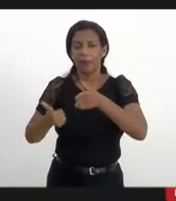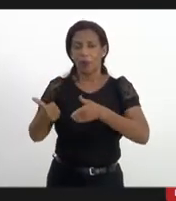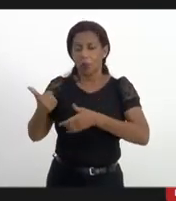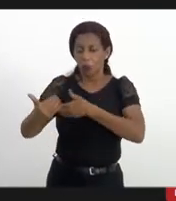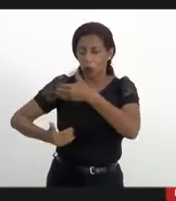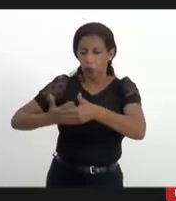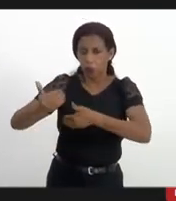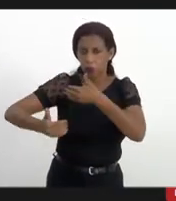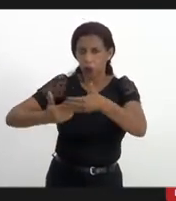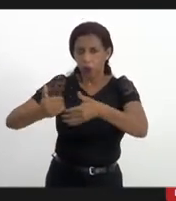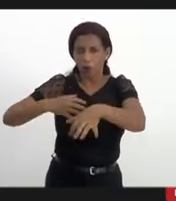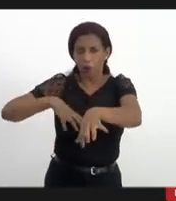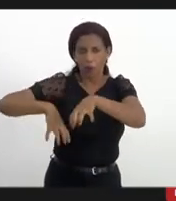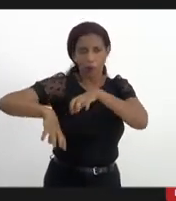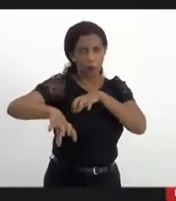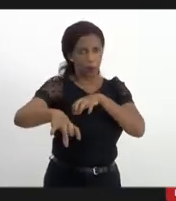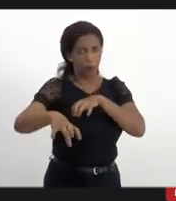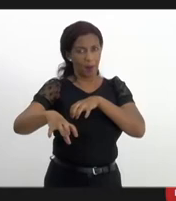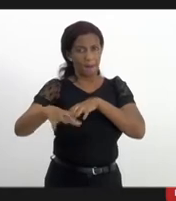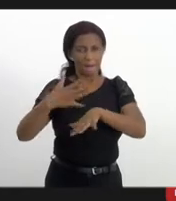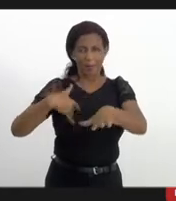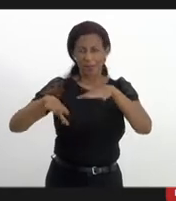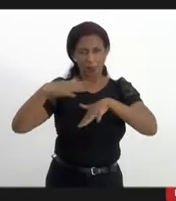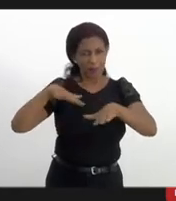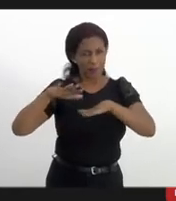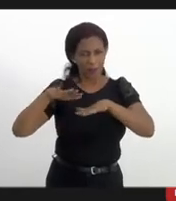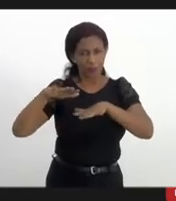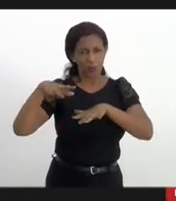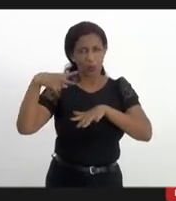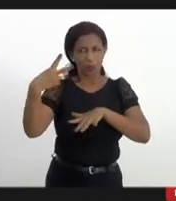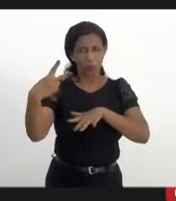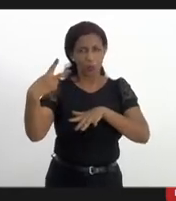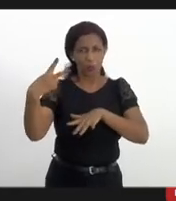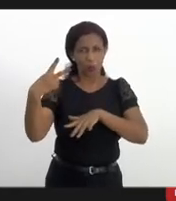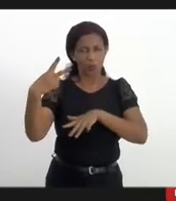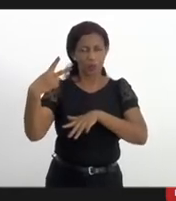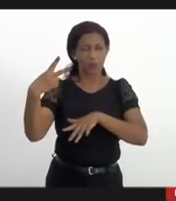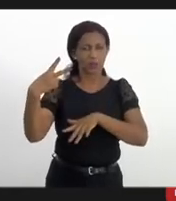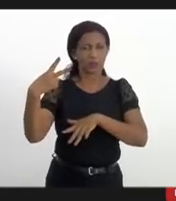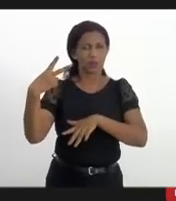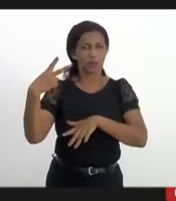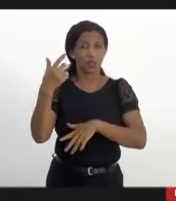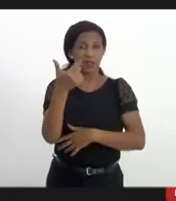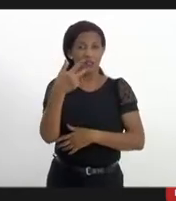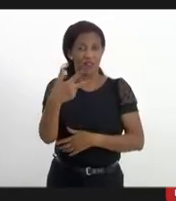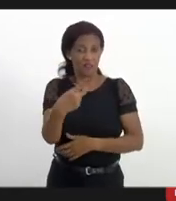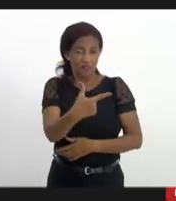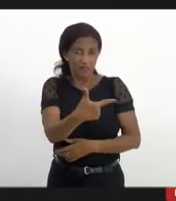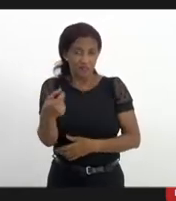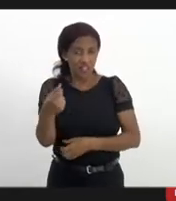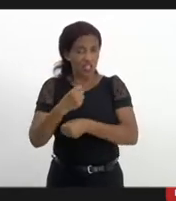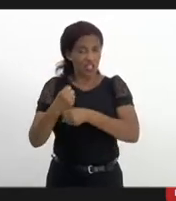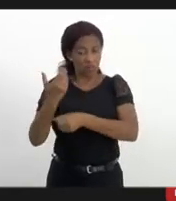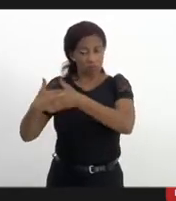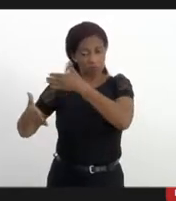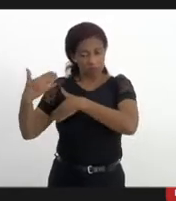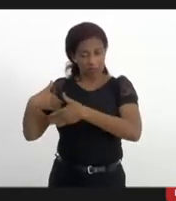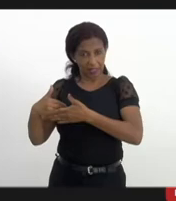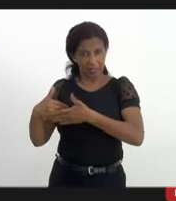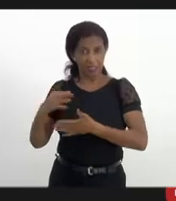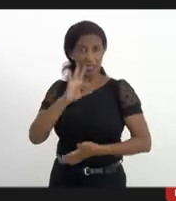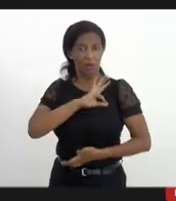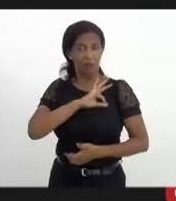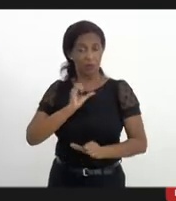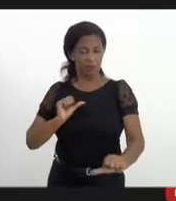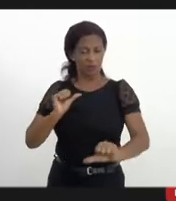que remota há duas décadas atrás, em que o tráfico veio se armando e, consequentemente, a polícia teve que se equiparar